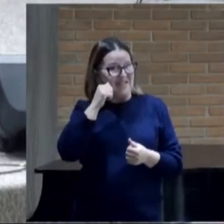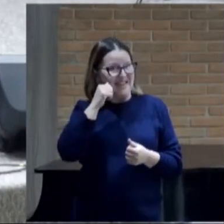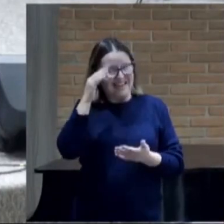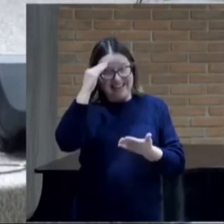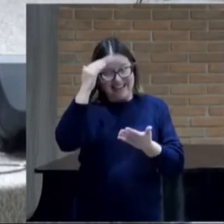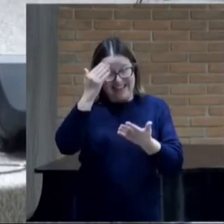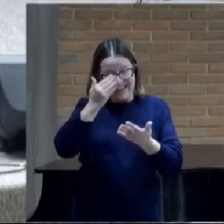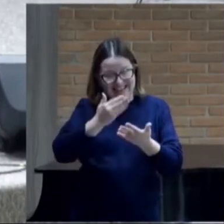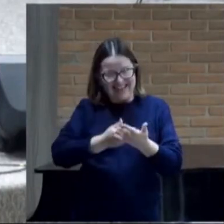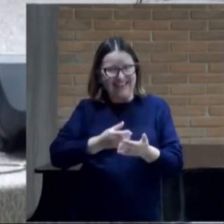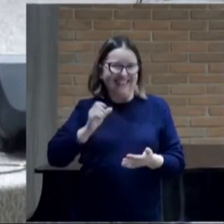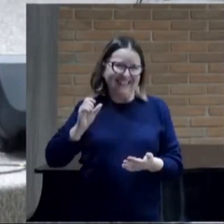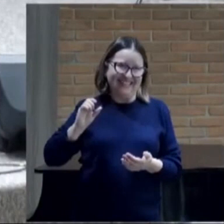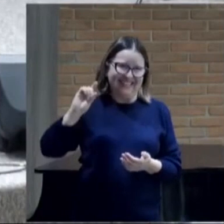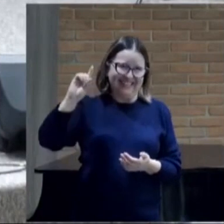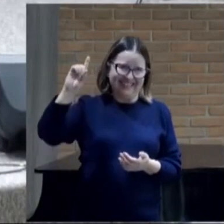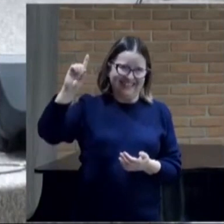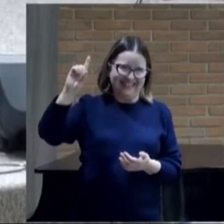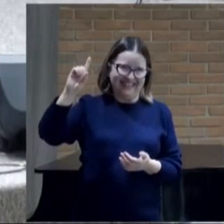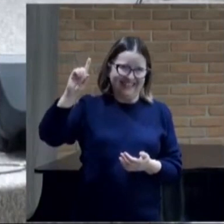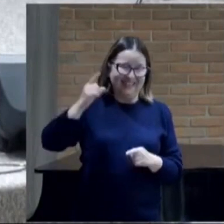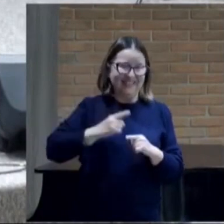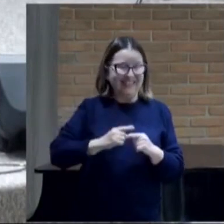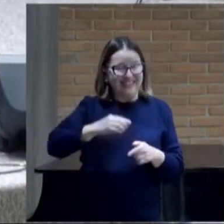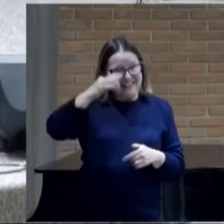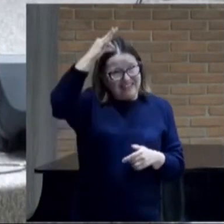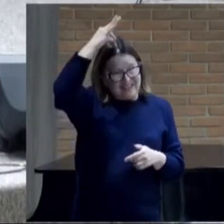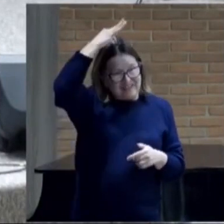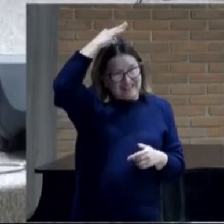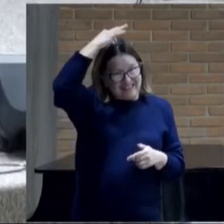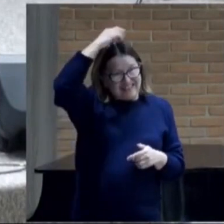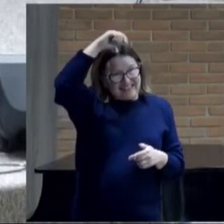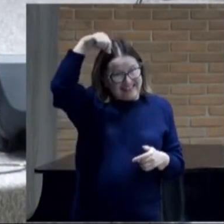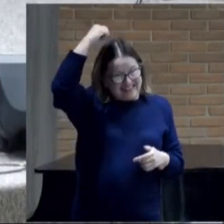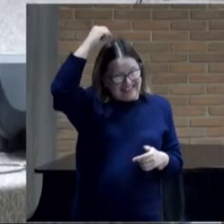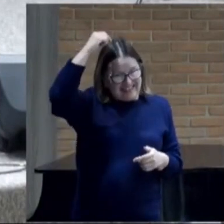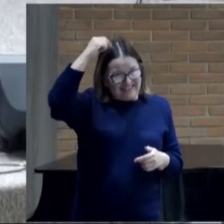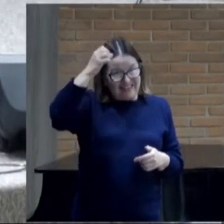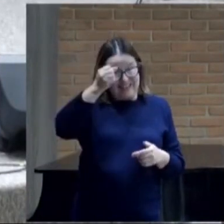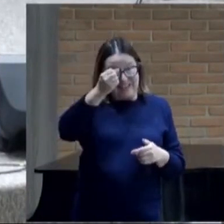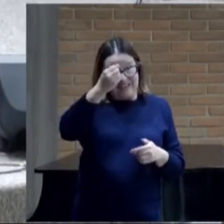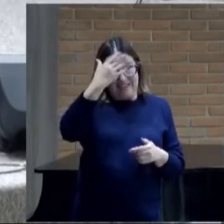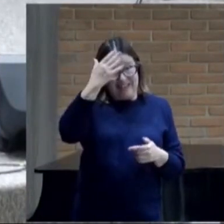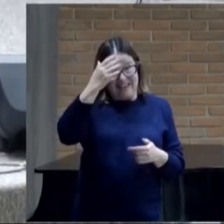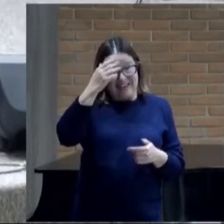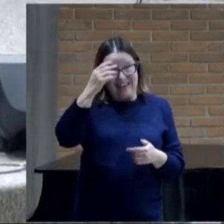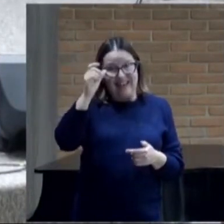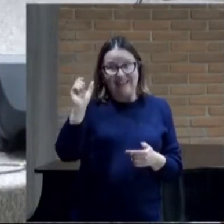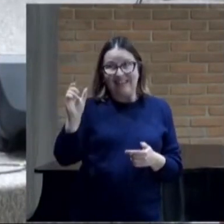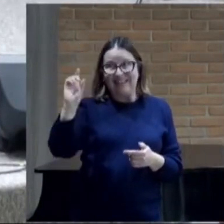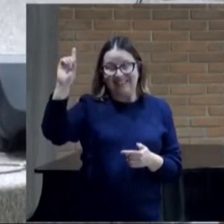Espírito só convence com a palavra É a palavra da verdade